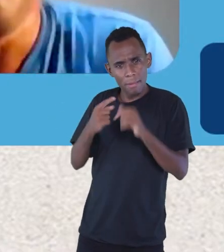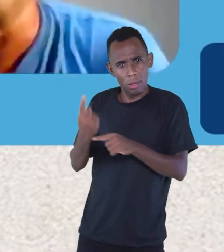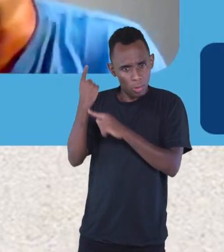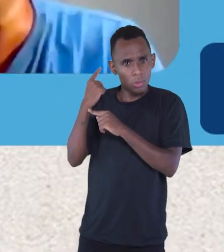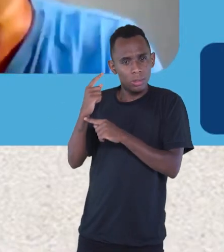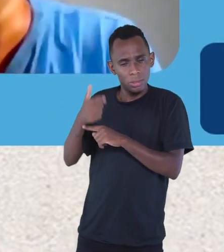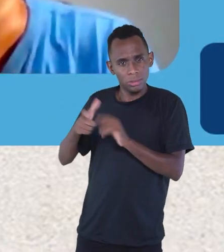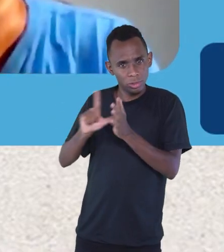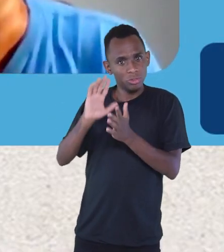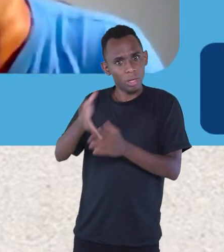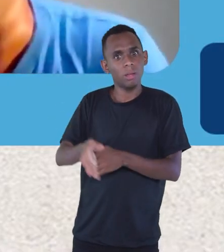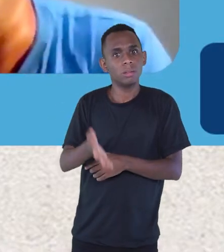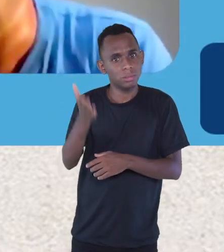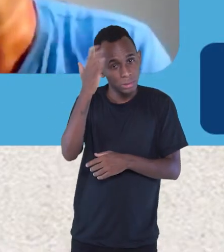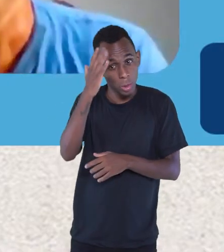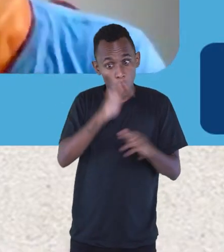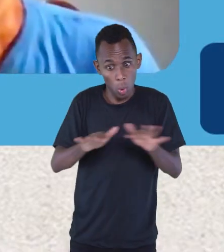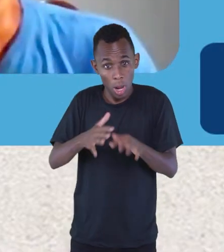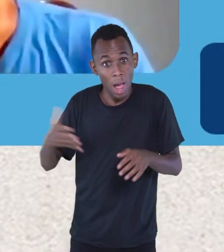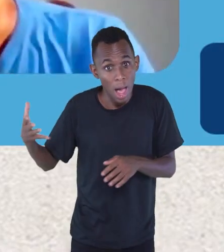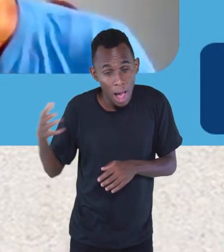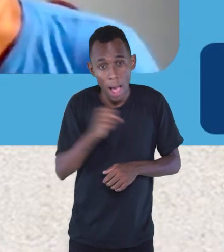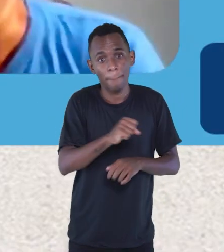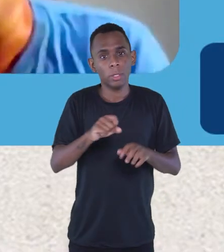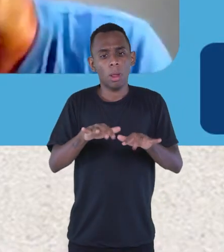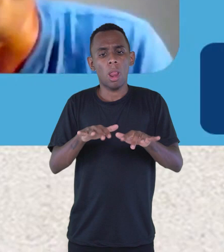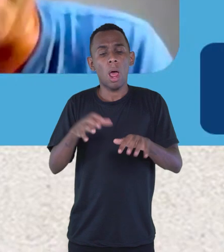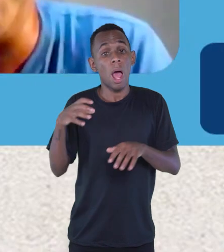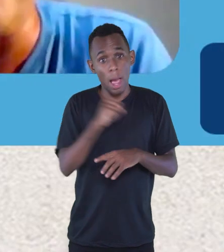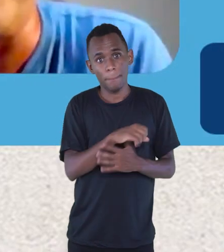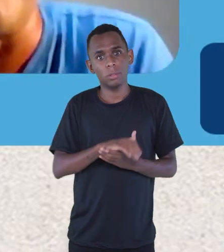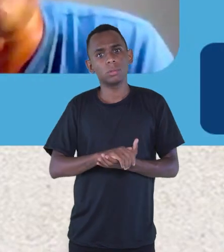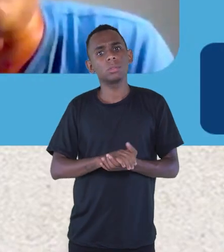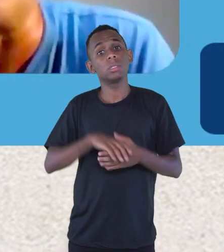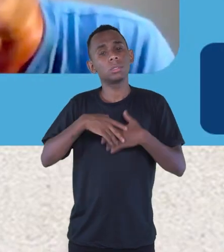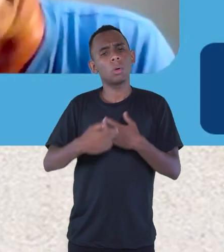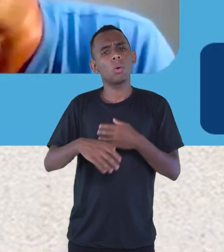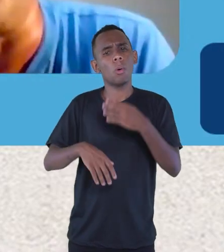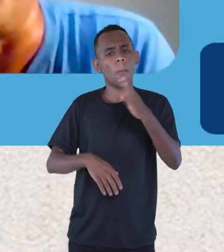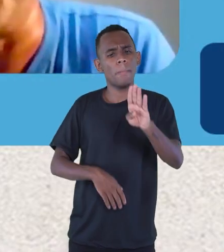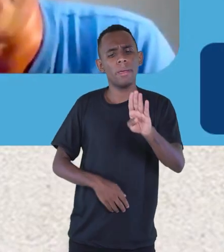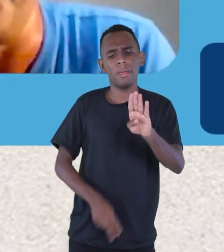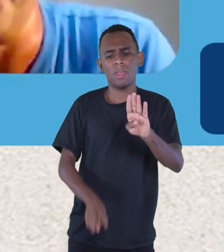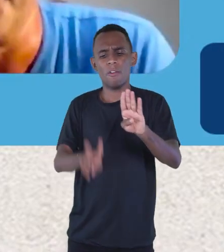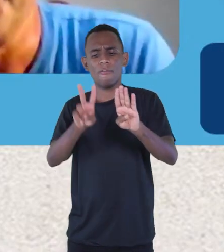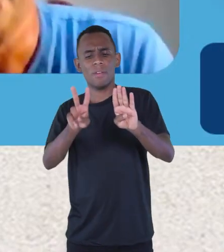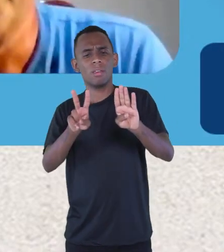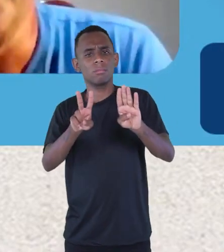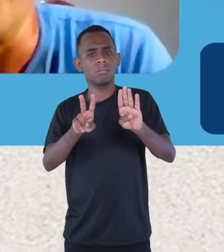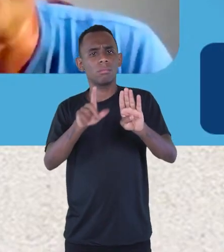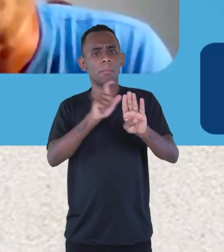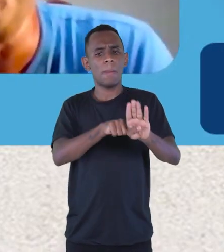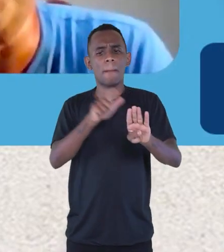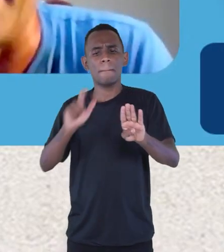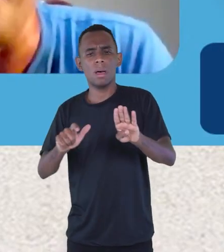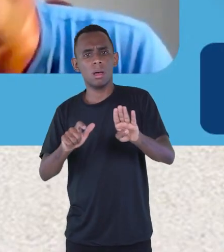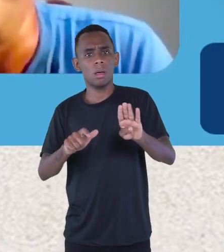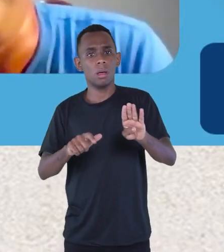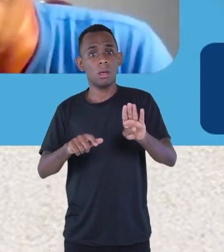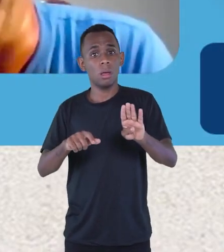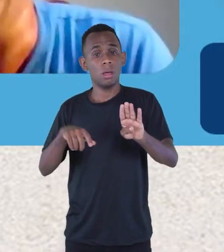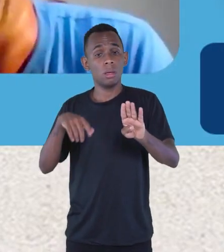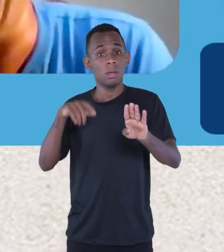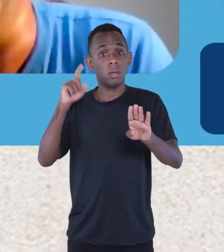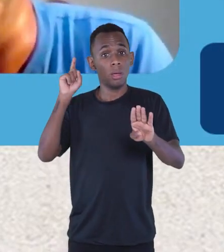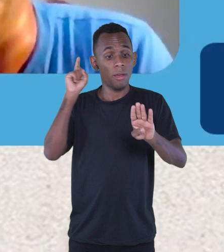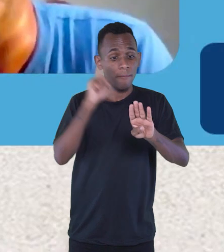J, H. Então eu digito muito rápido. E um dia o B e o V ficam do lado um do outro. E eu fui digitar